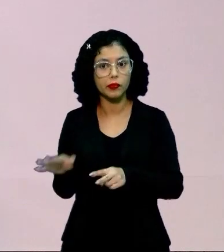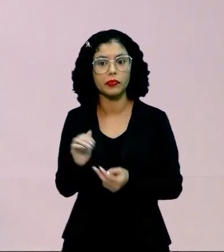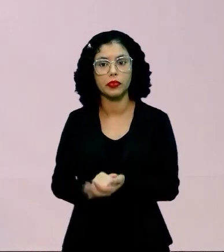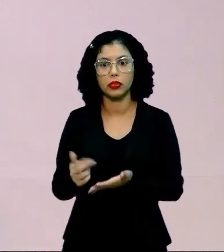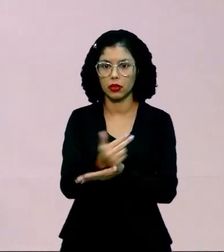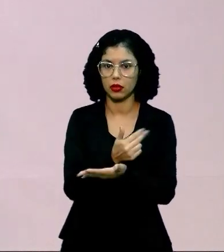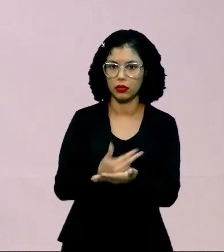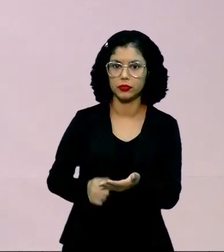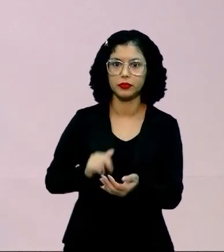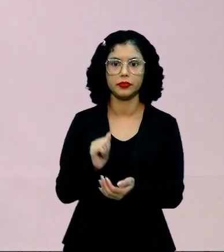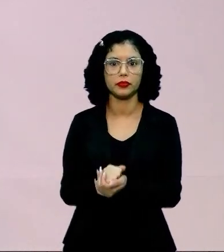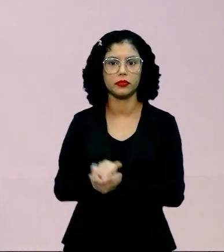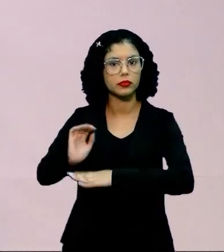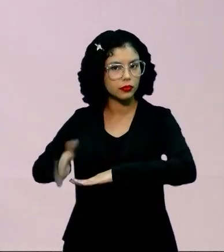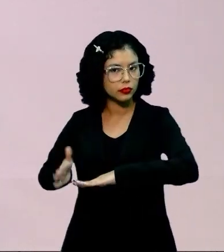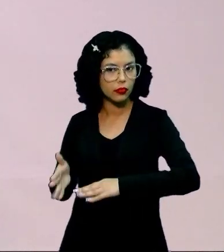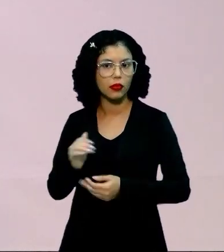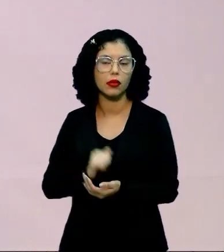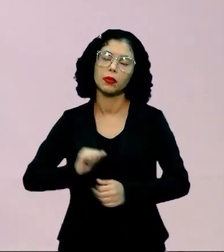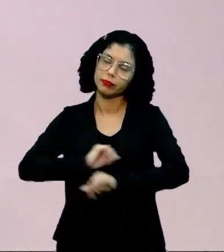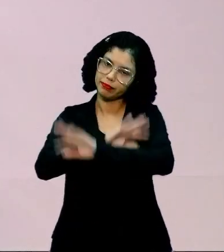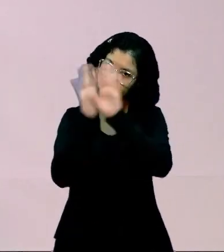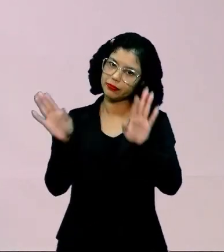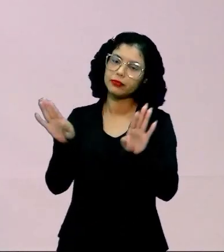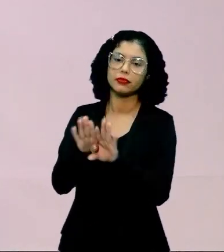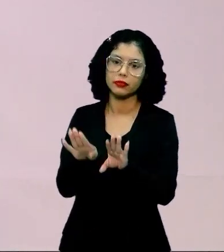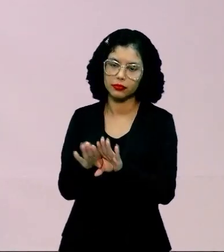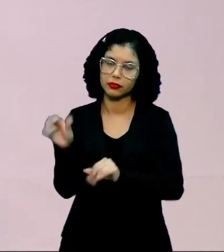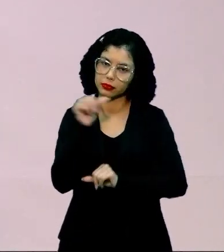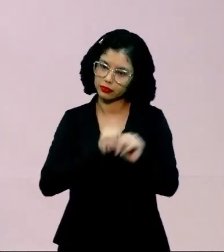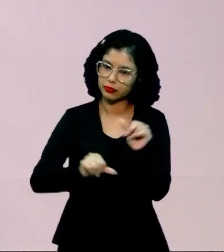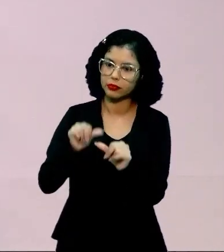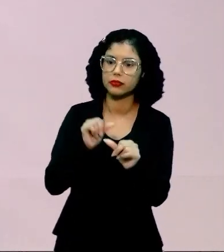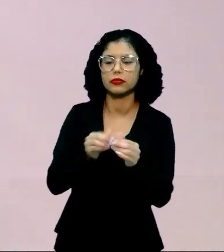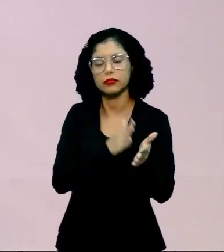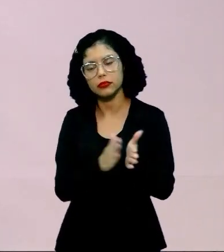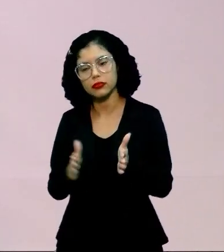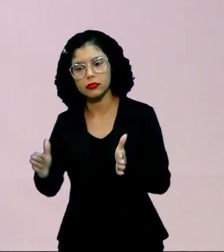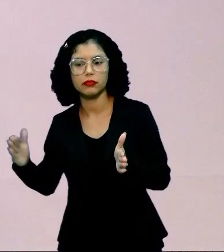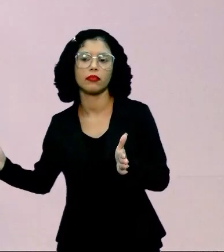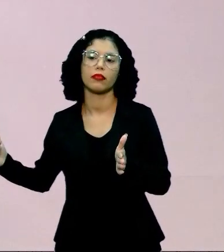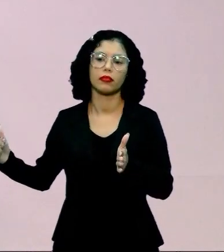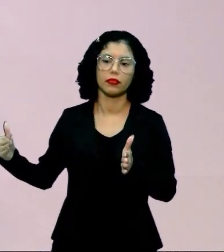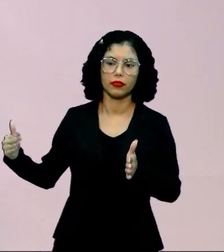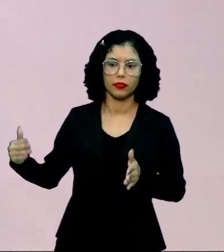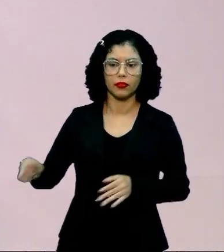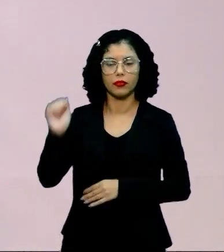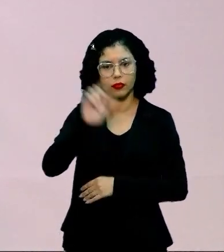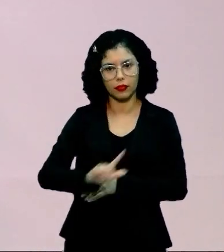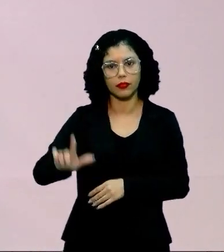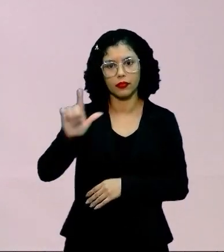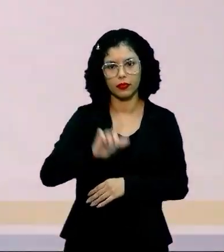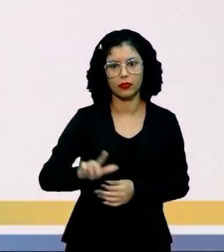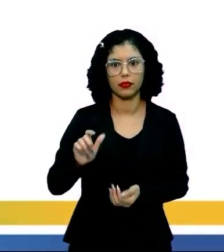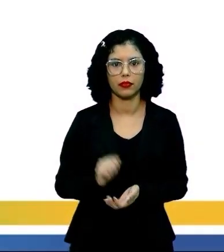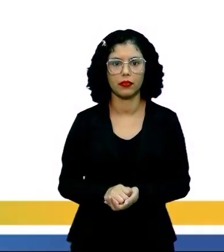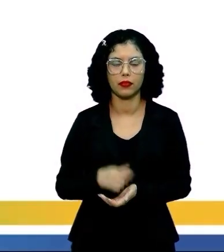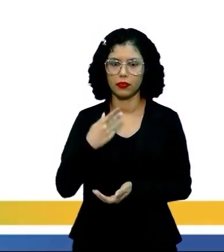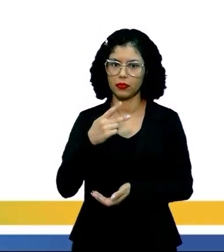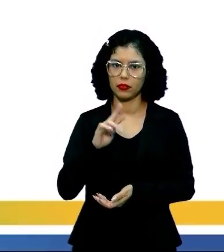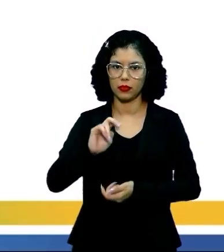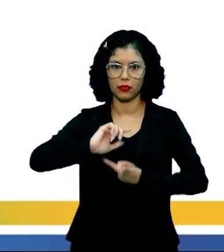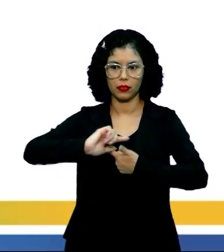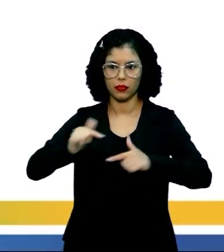antecedem o modernismo e, claro, esse período de transição que nós estamos chamando aqui, que a literatura vai chamar de pré